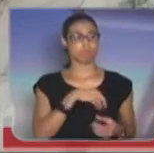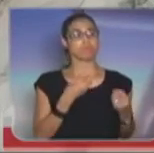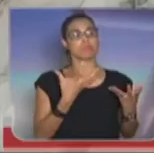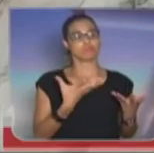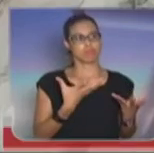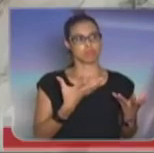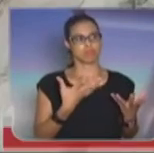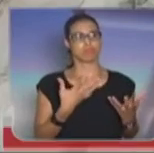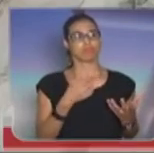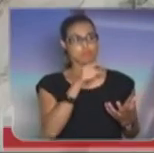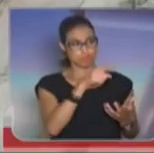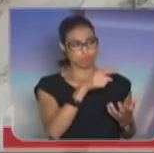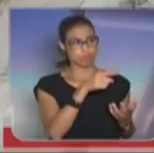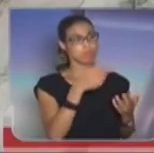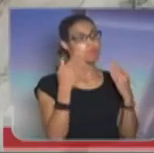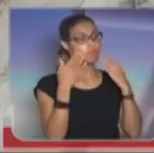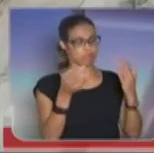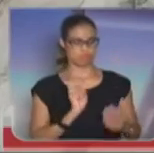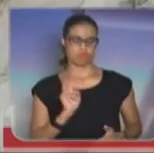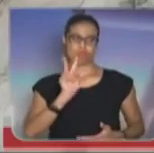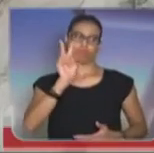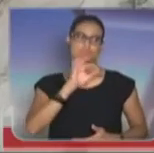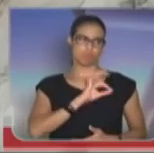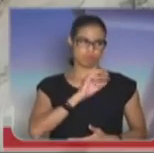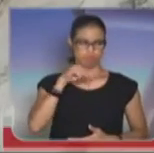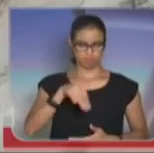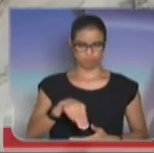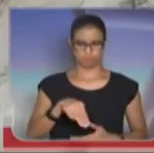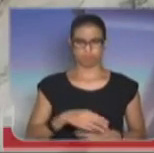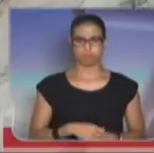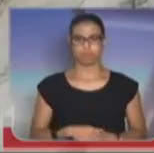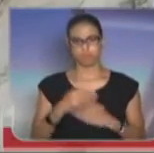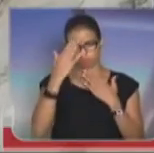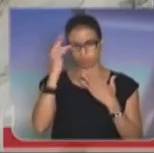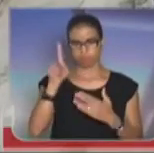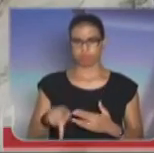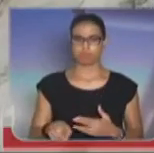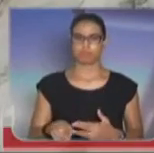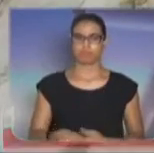dizer que o senhor valoriza realmente a nossa Polícia. Muito obrigado, senhor presidente.